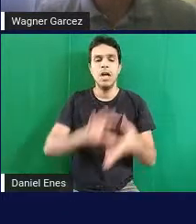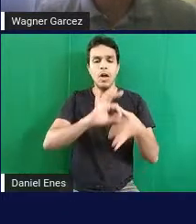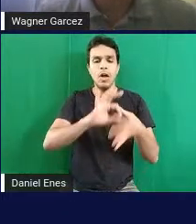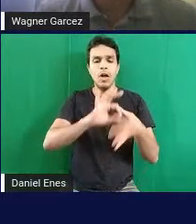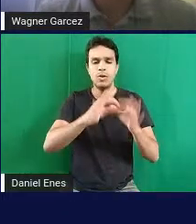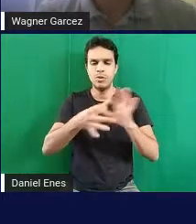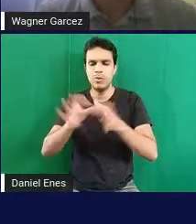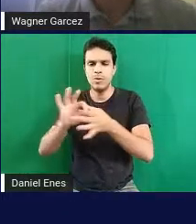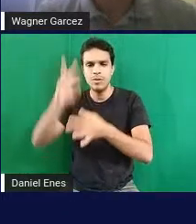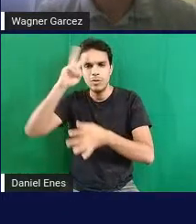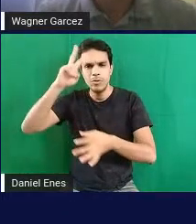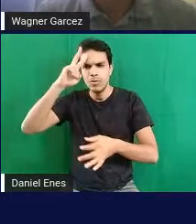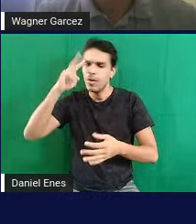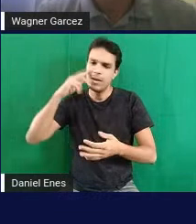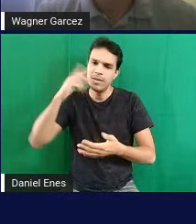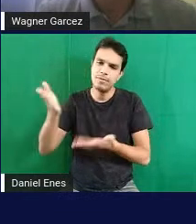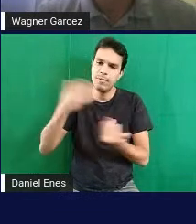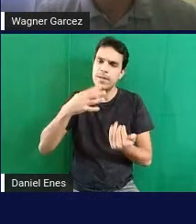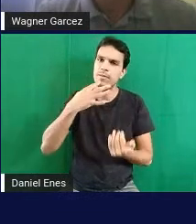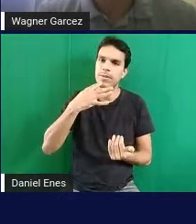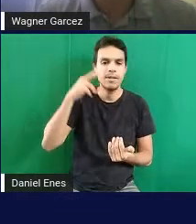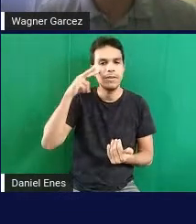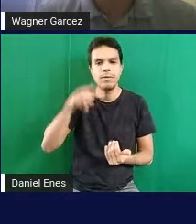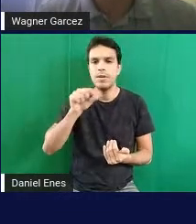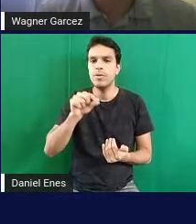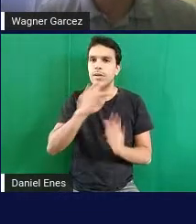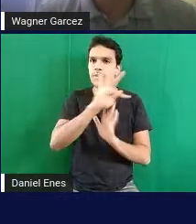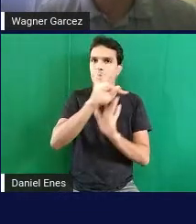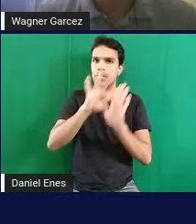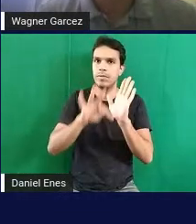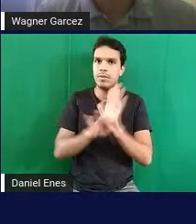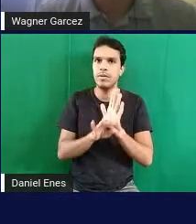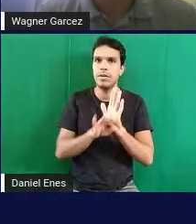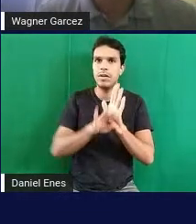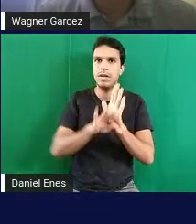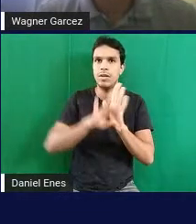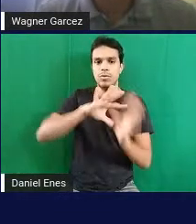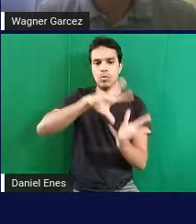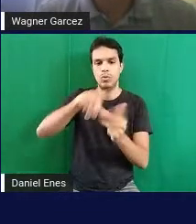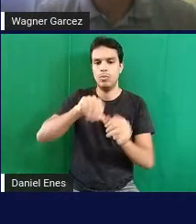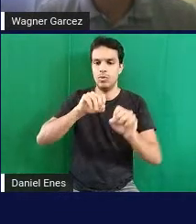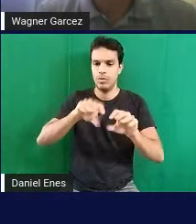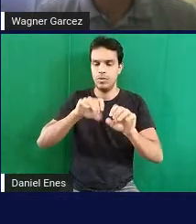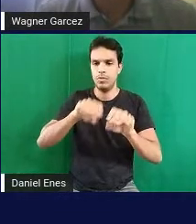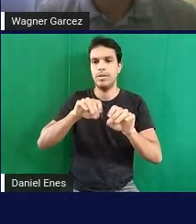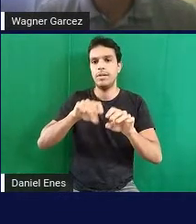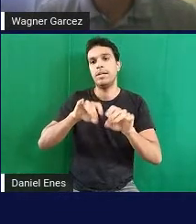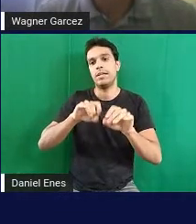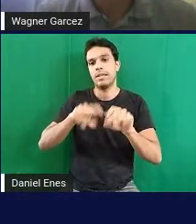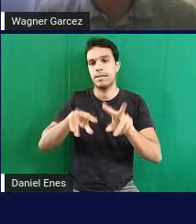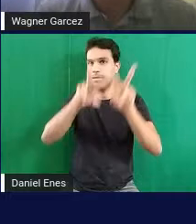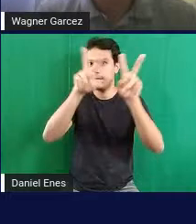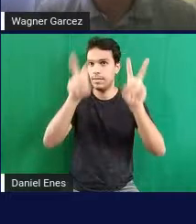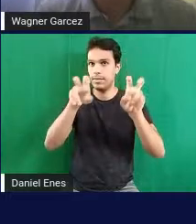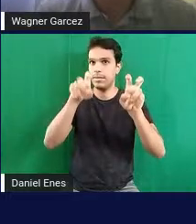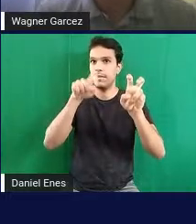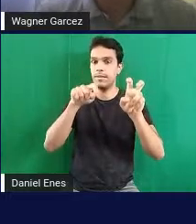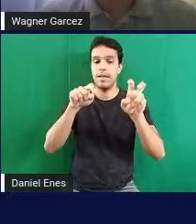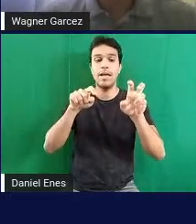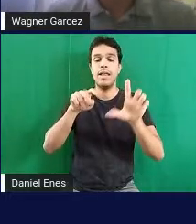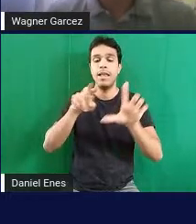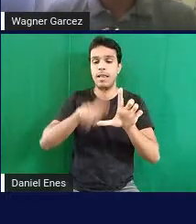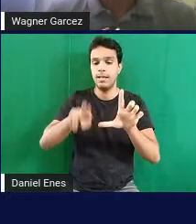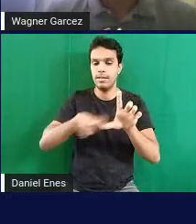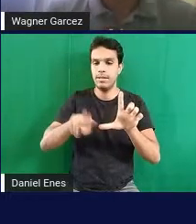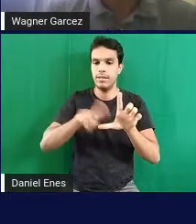Sugerimos, por exemplo, um texto do mundo educação que trata do tema e legenda medalhas de prata,